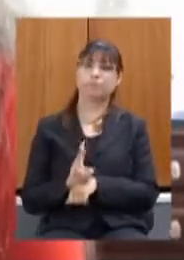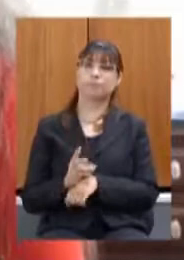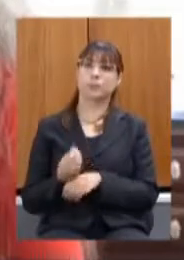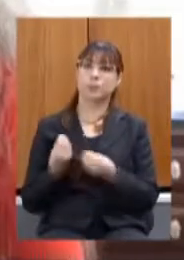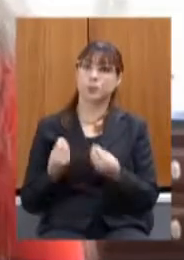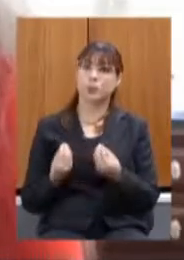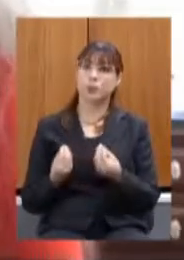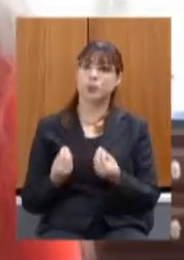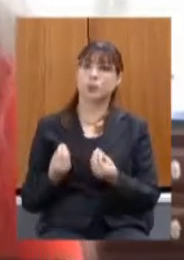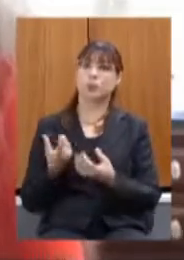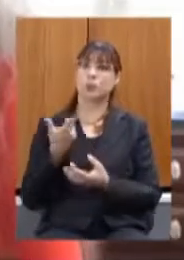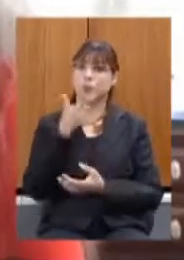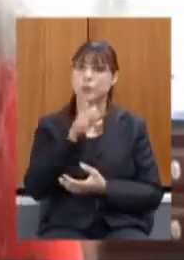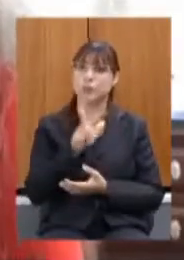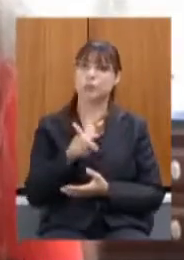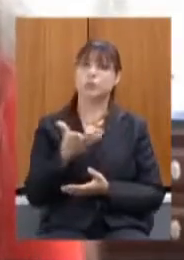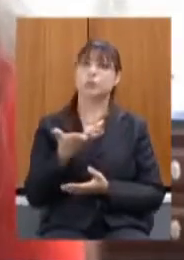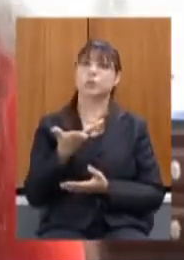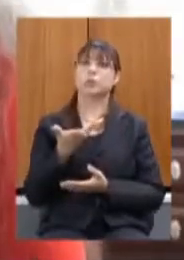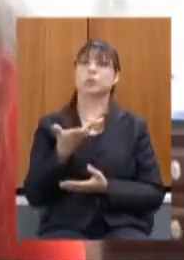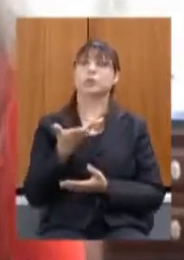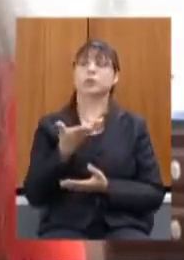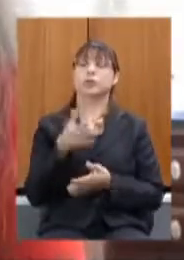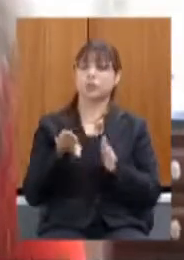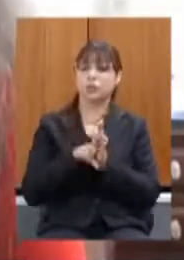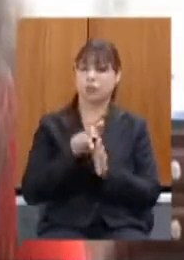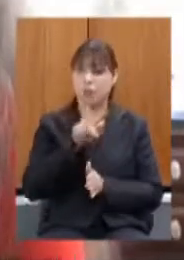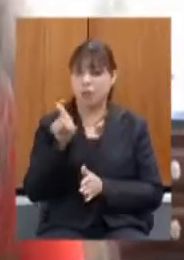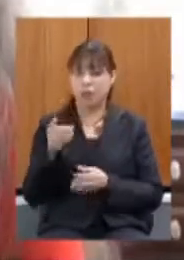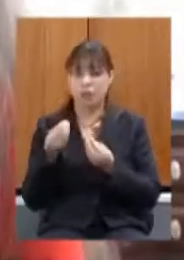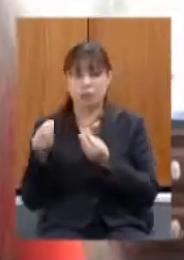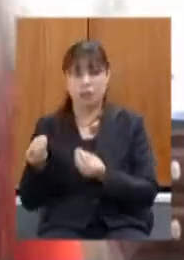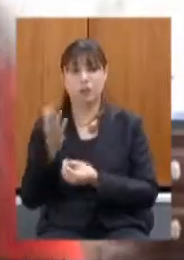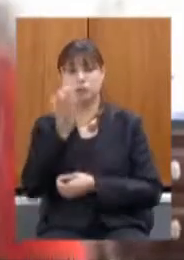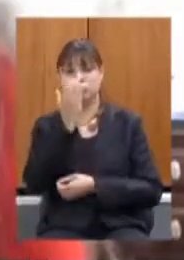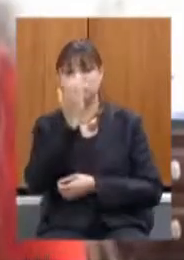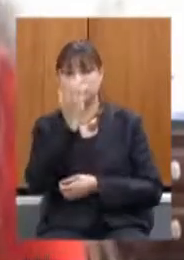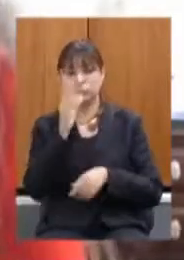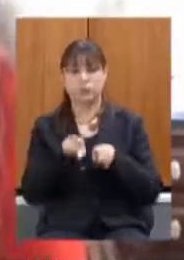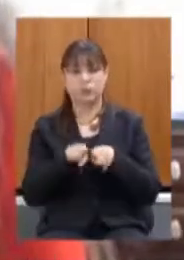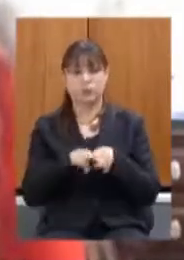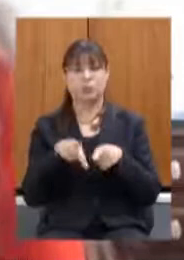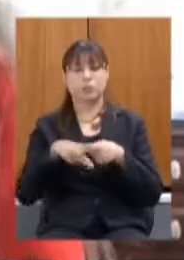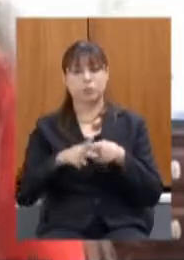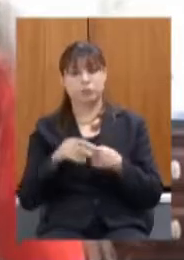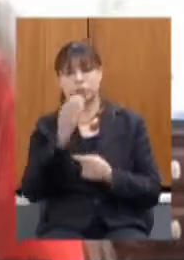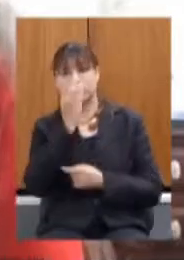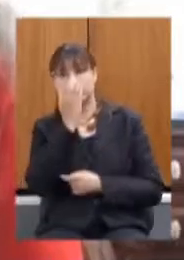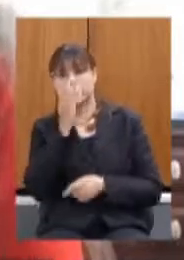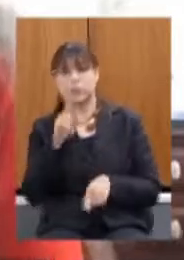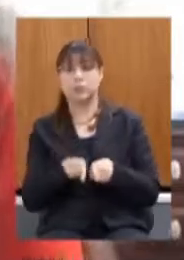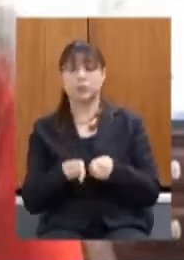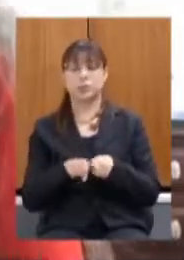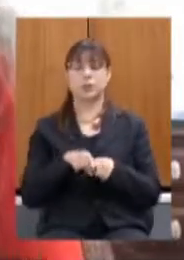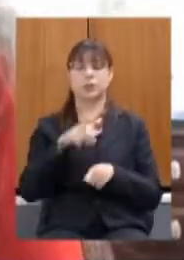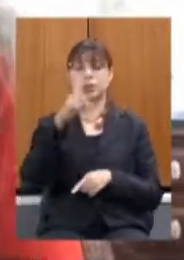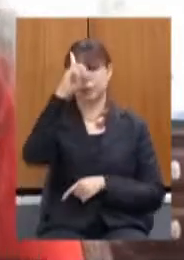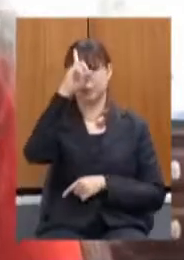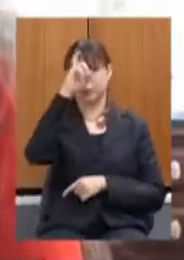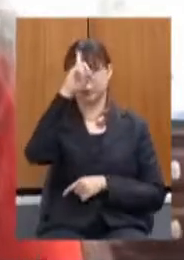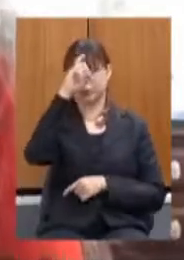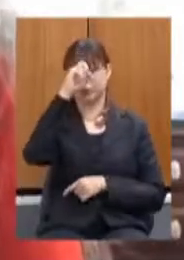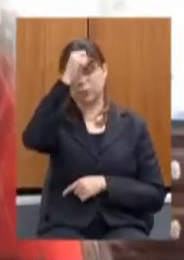atendidos com os respiradores com o conserto de respiradores com o nosso hospital municipal os